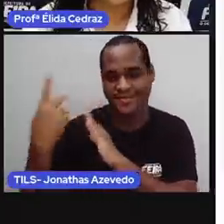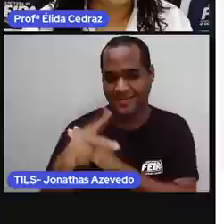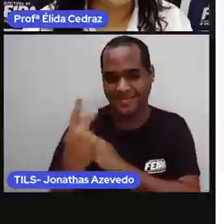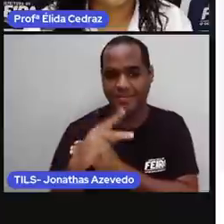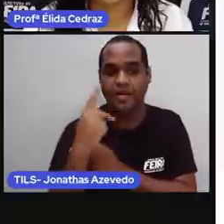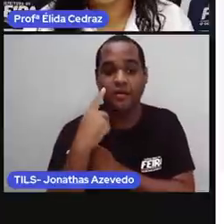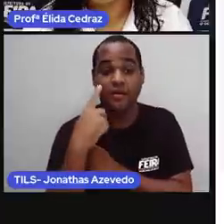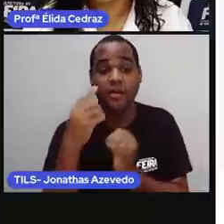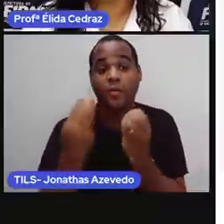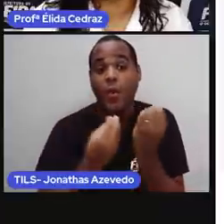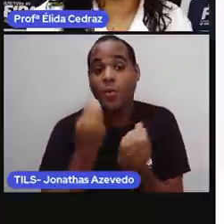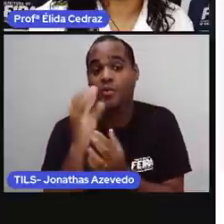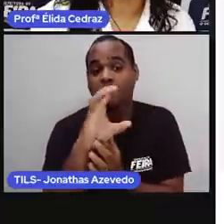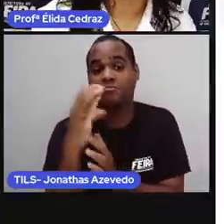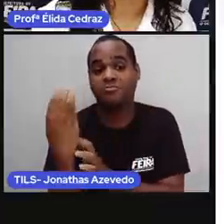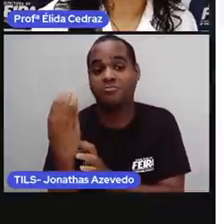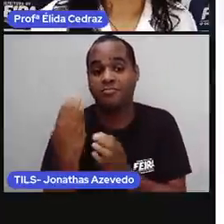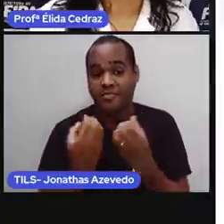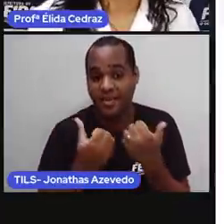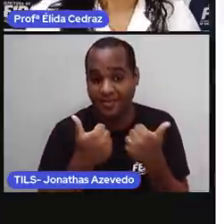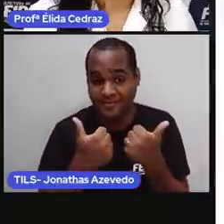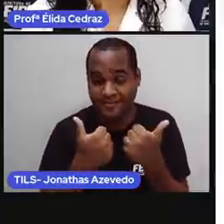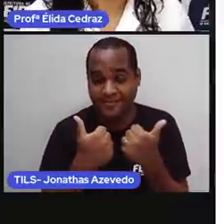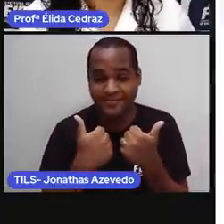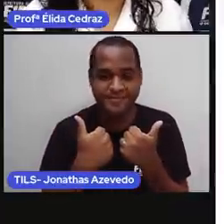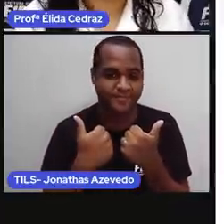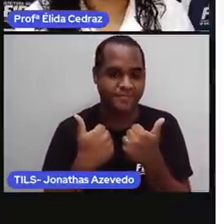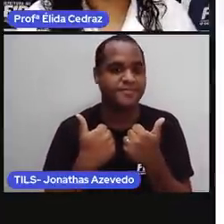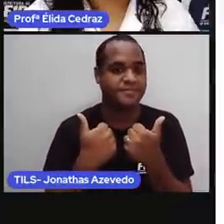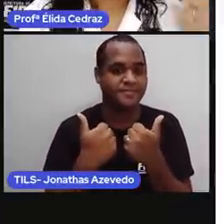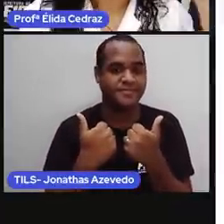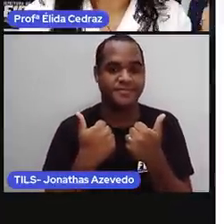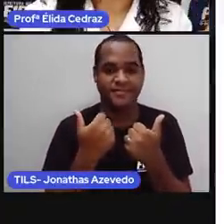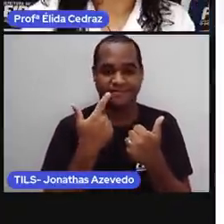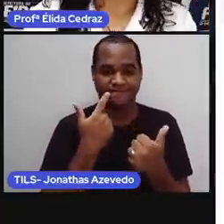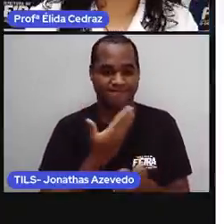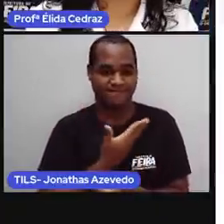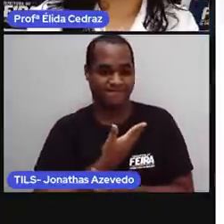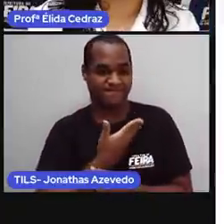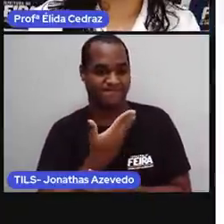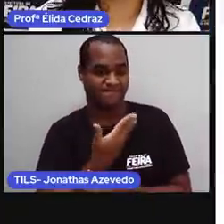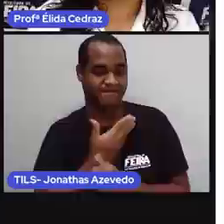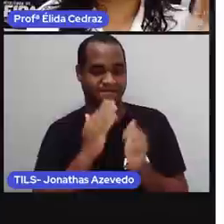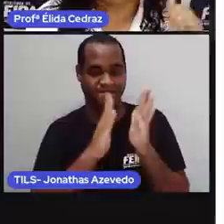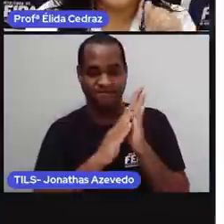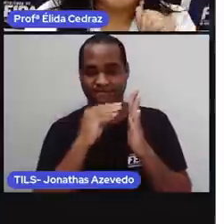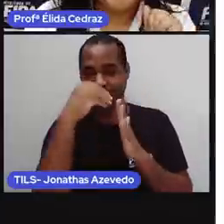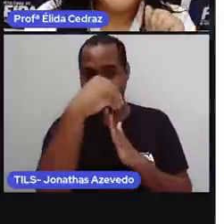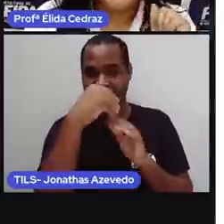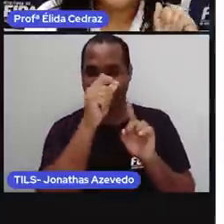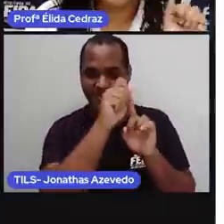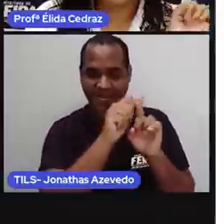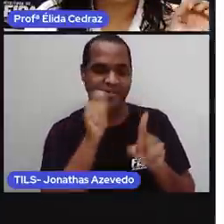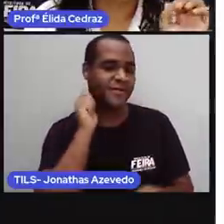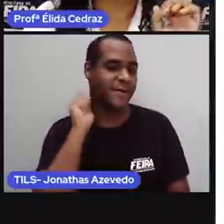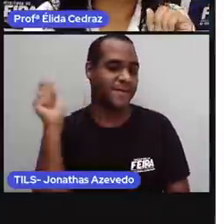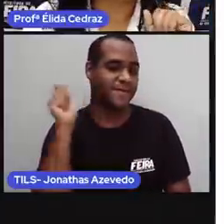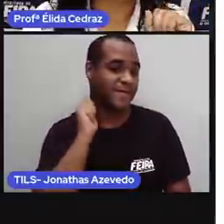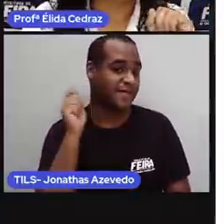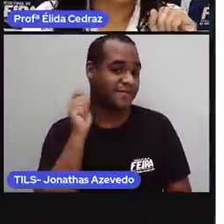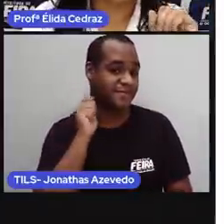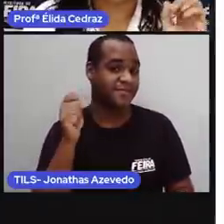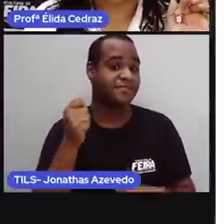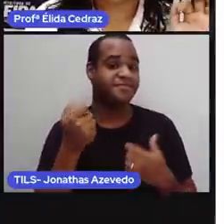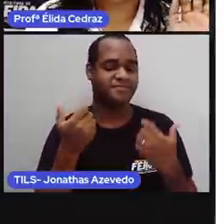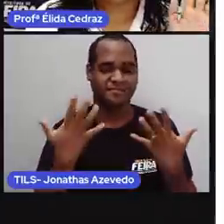o tempo. O nosso amigo, o calendário do mês de abril, que